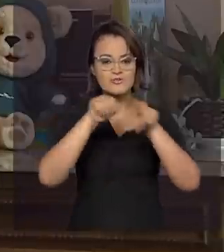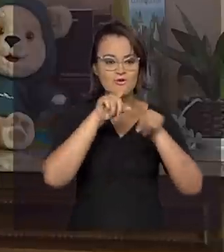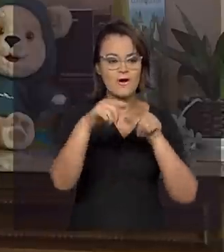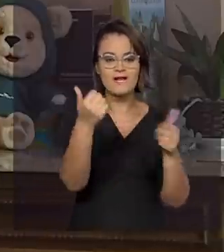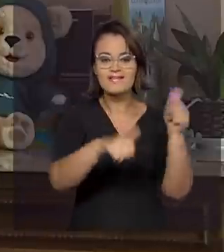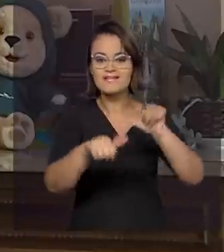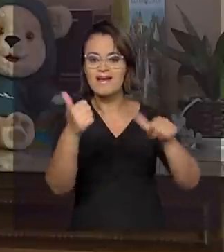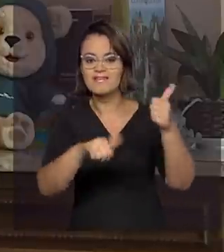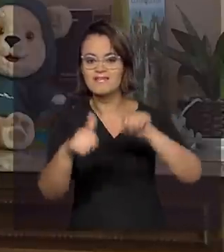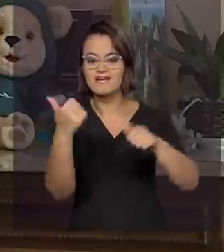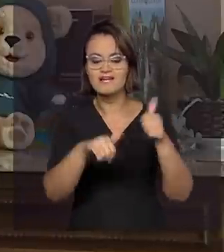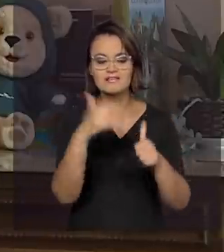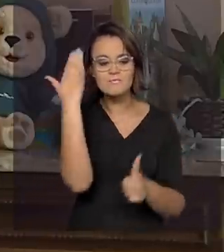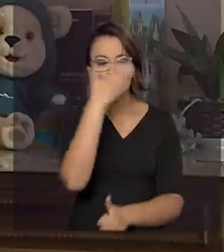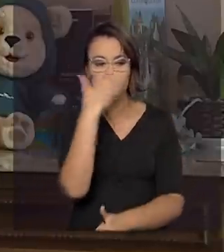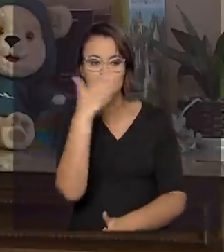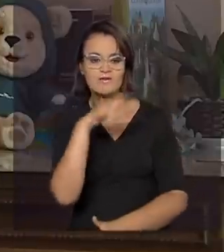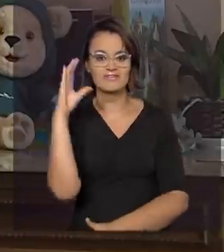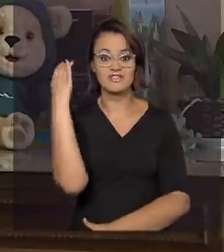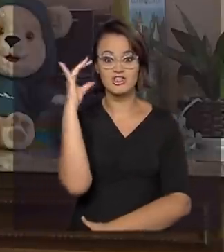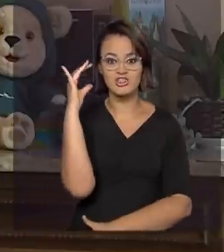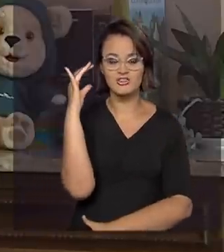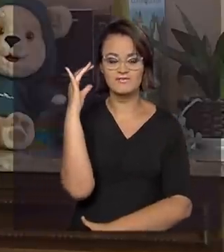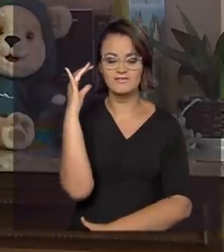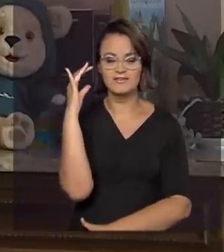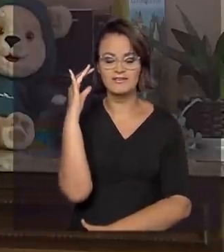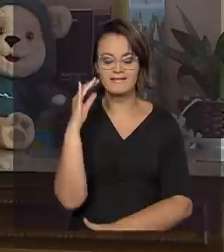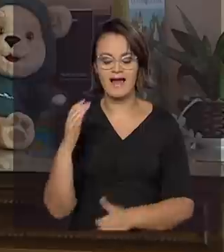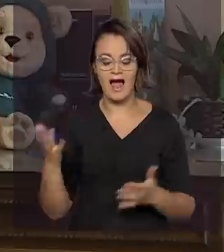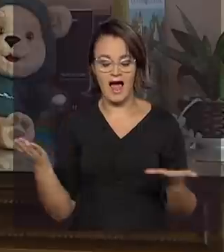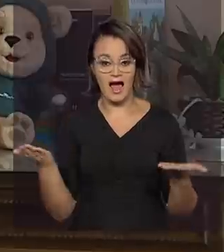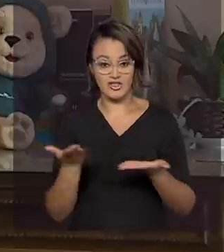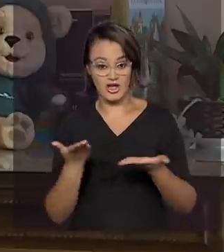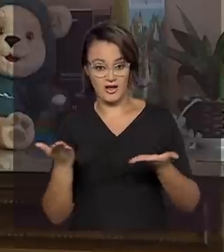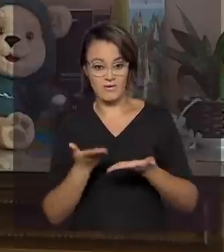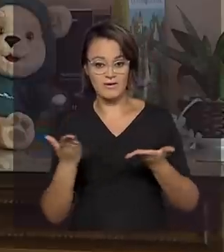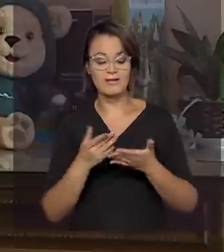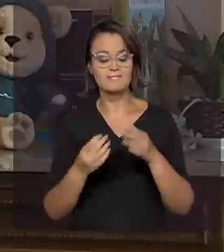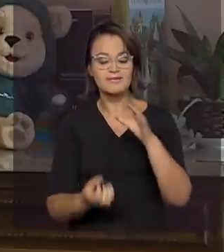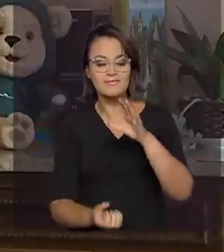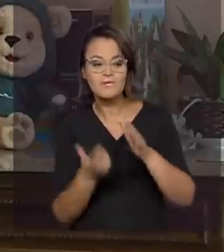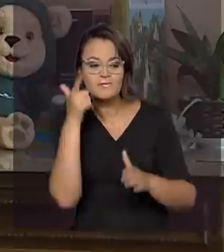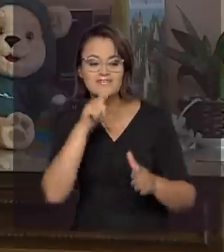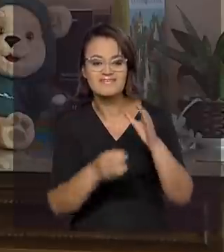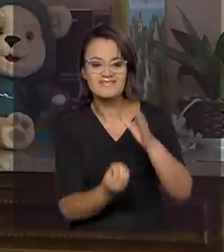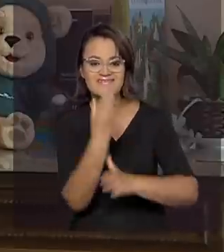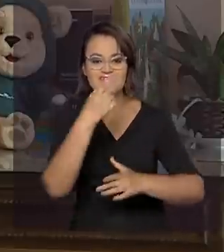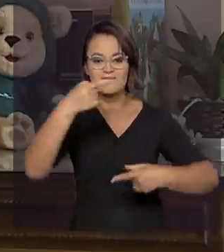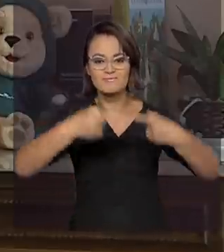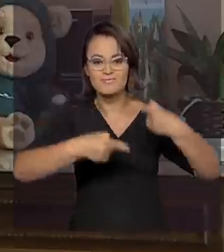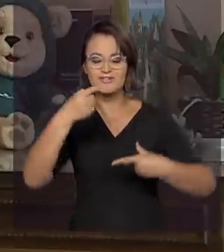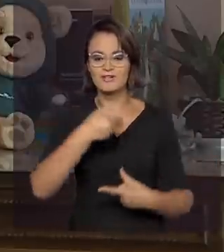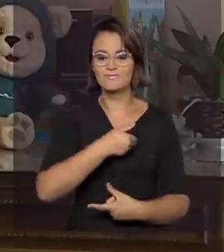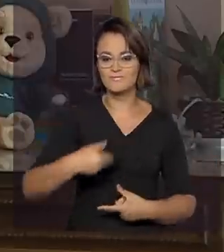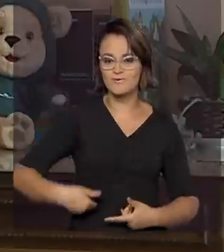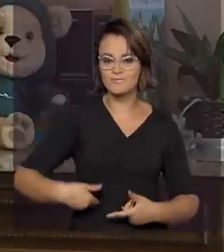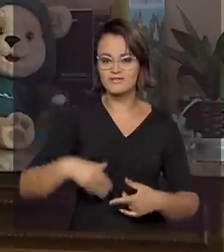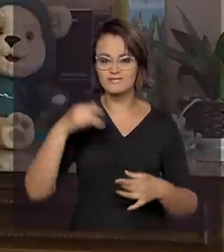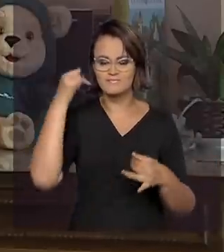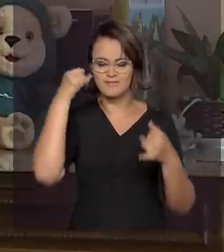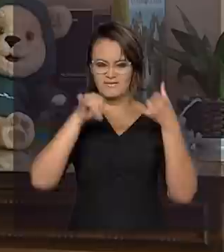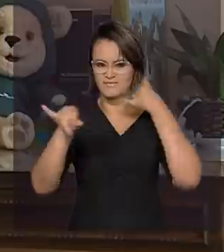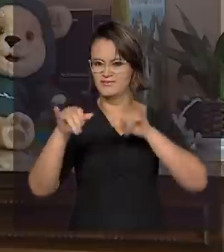analisamos as evidências científicas mais atualizadas para elaborarmos políticas públicas que combatam